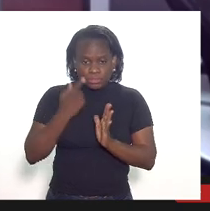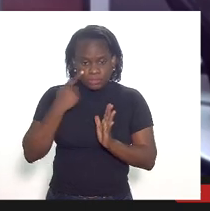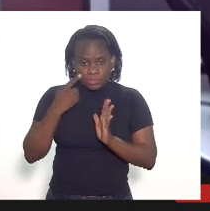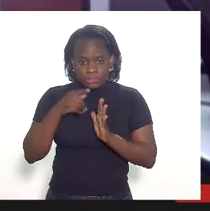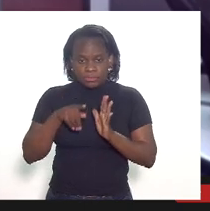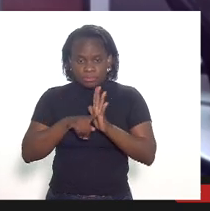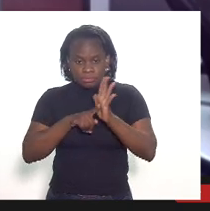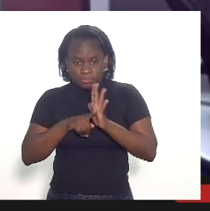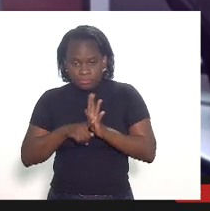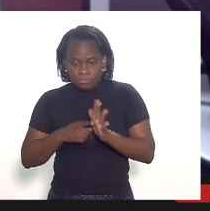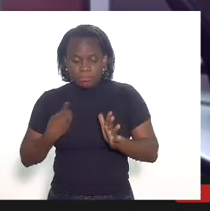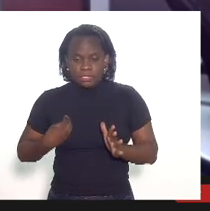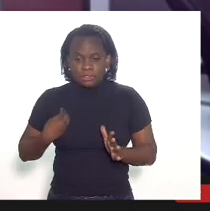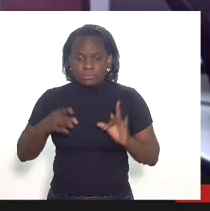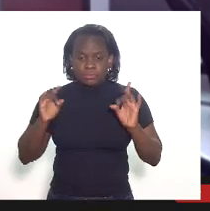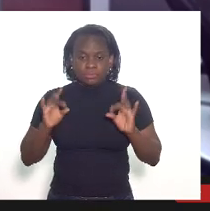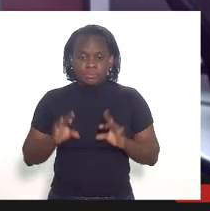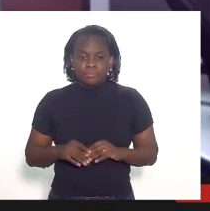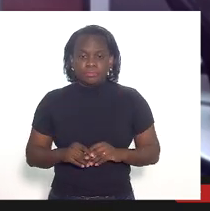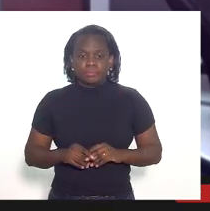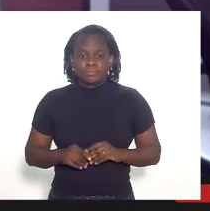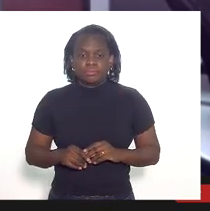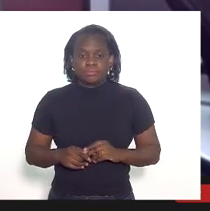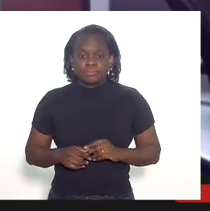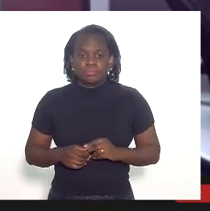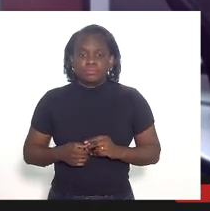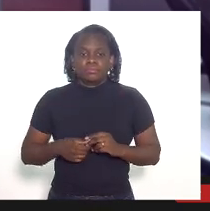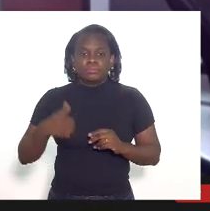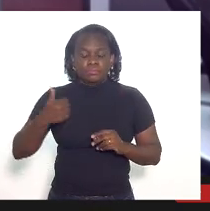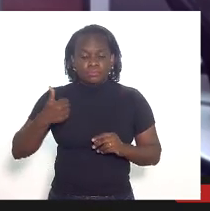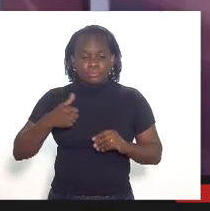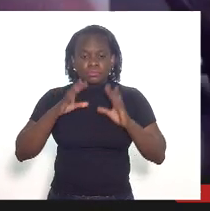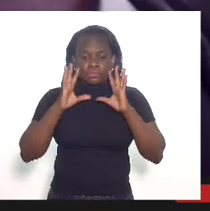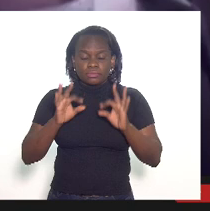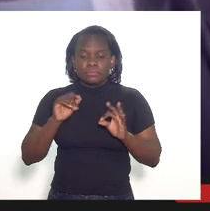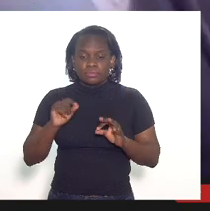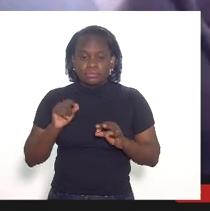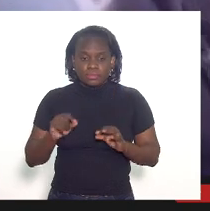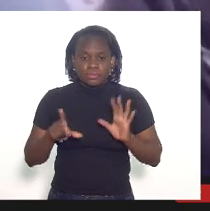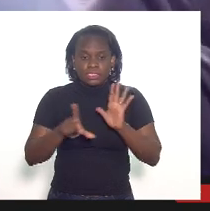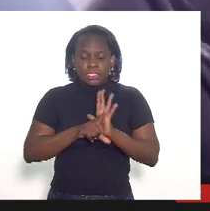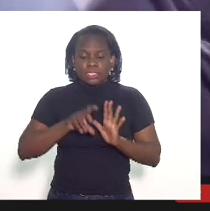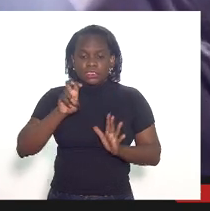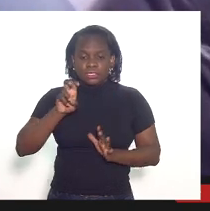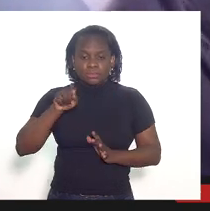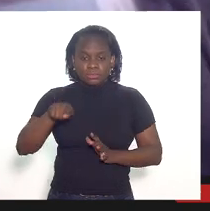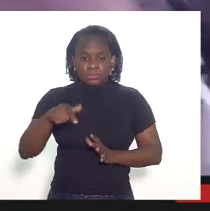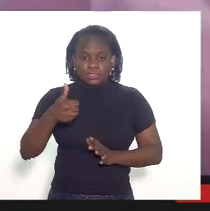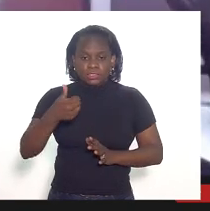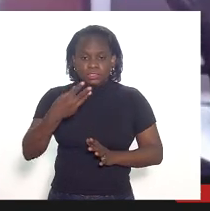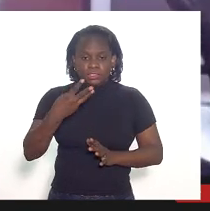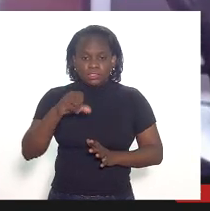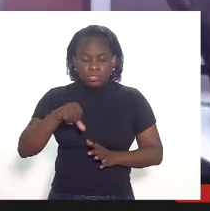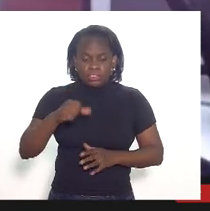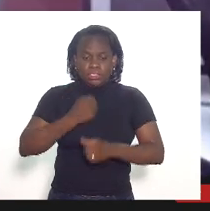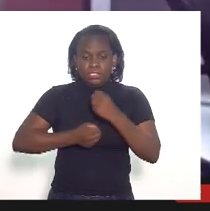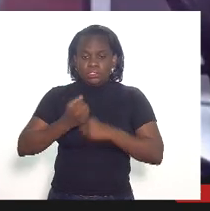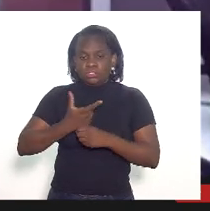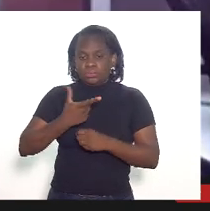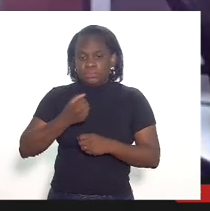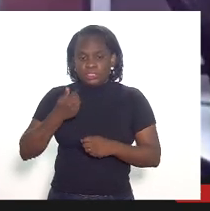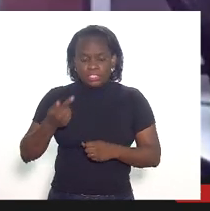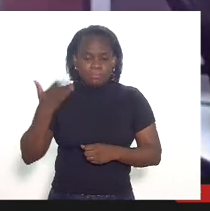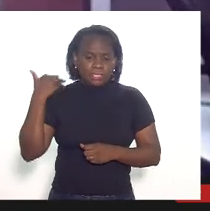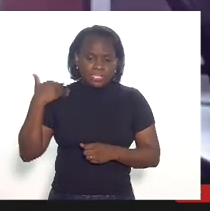participação especial primeiro chama atenção para a lei 5.139 de 2007 que desde